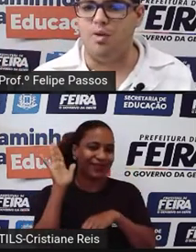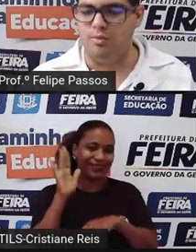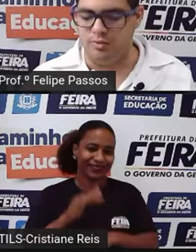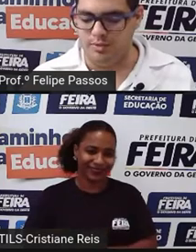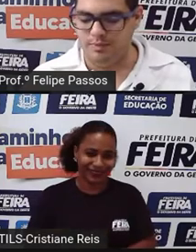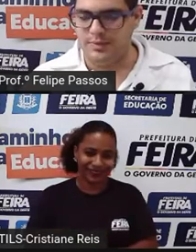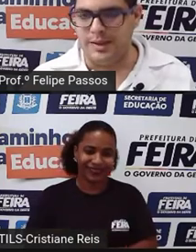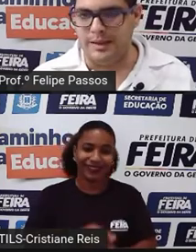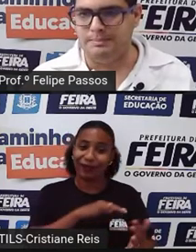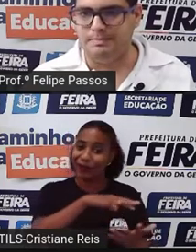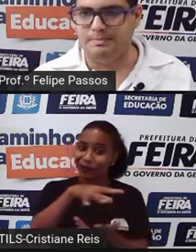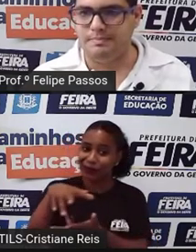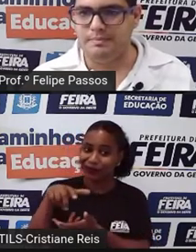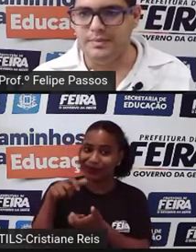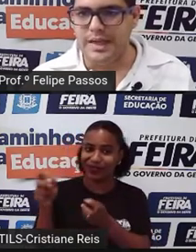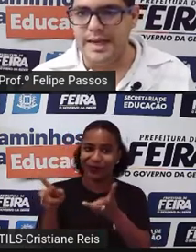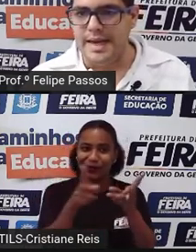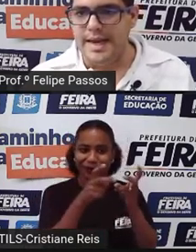interpretar o mundo, tá?